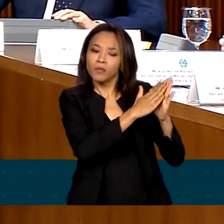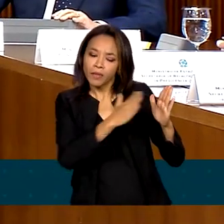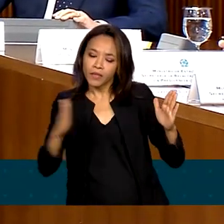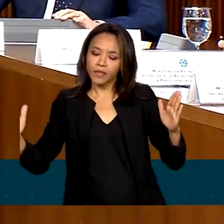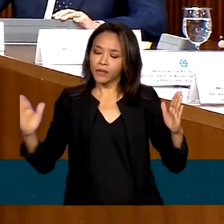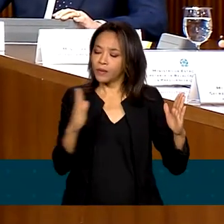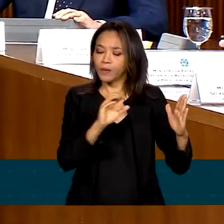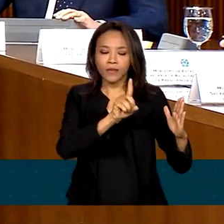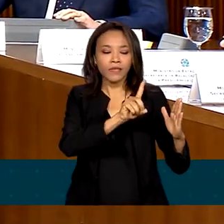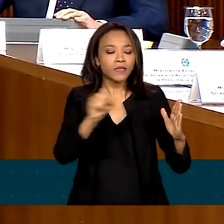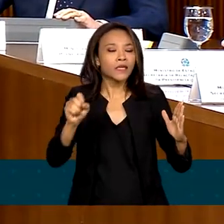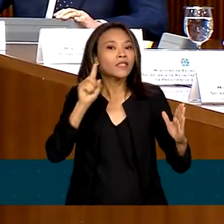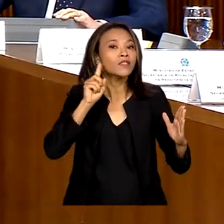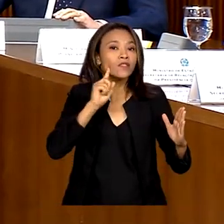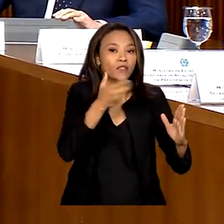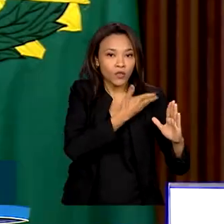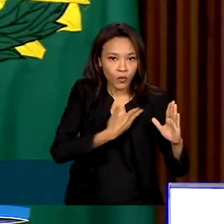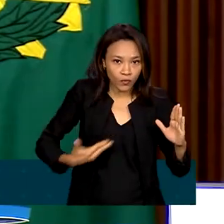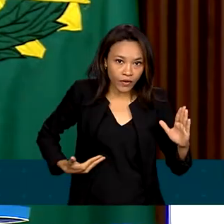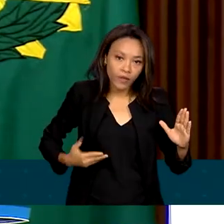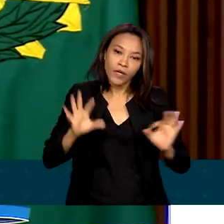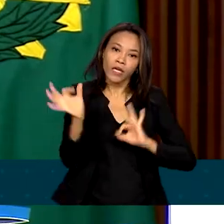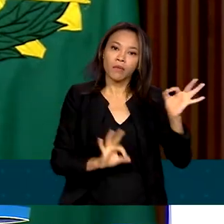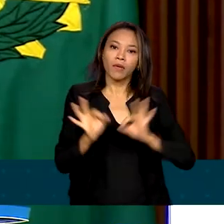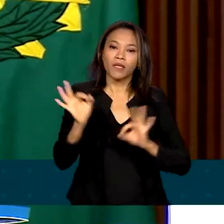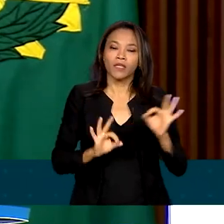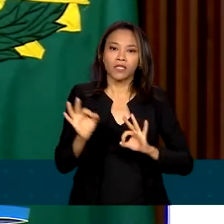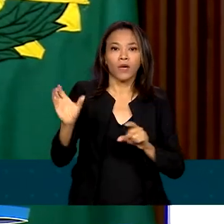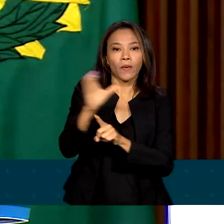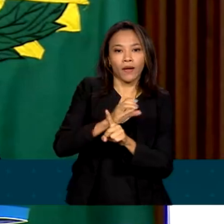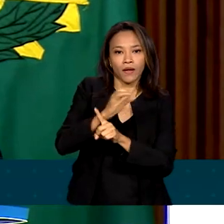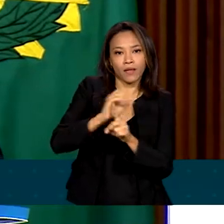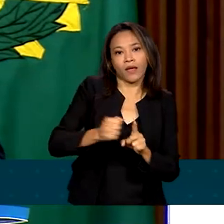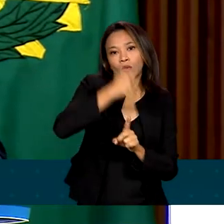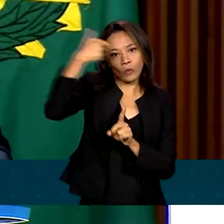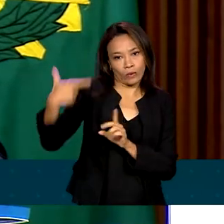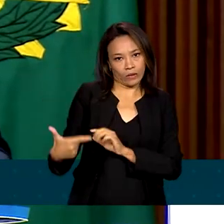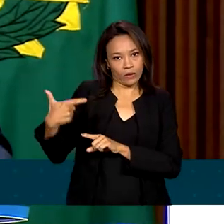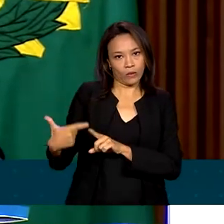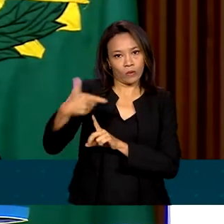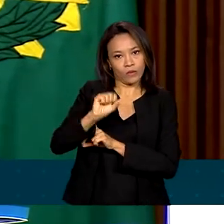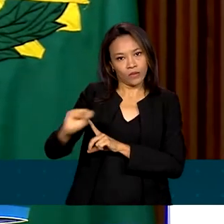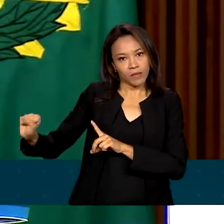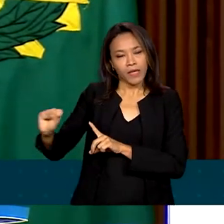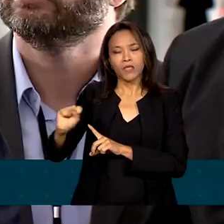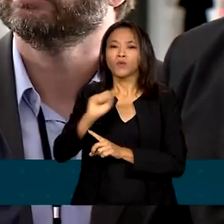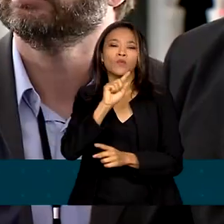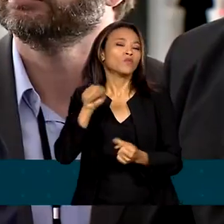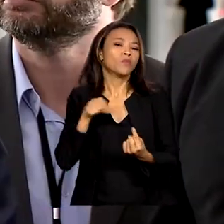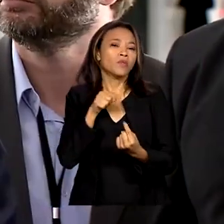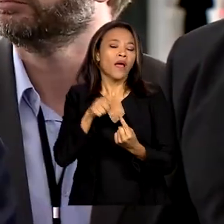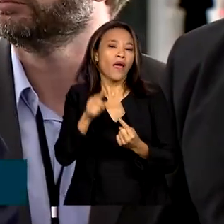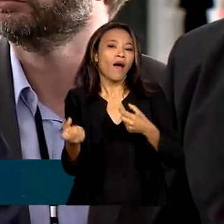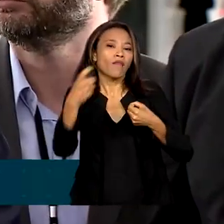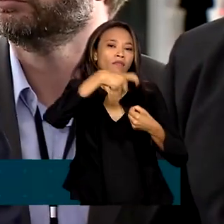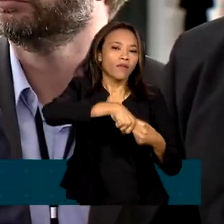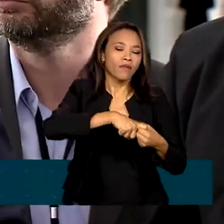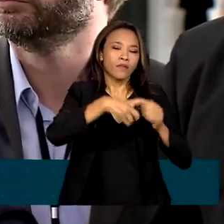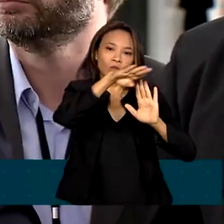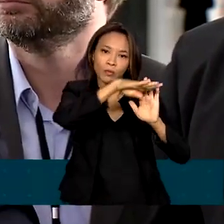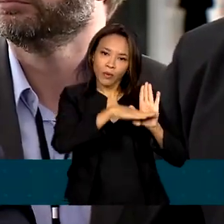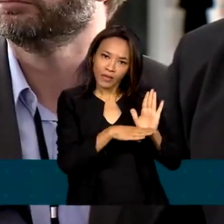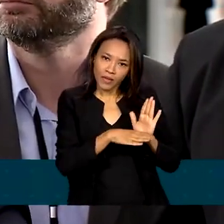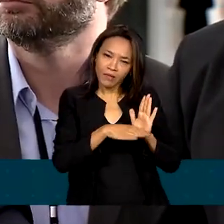planejar o calendário do segundo semestre. Entre as medidas a serem anunciadas está a volta de um programa semelhante ao Mais